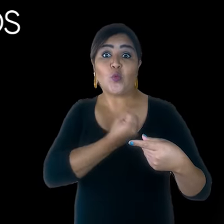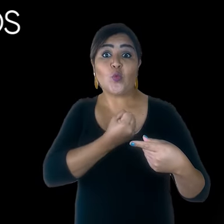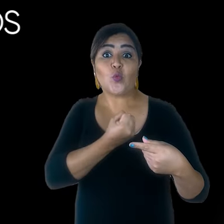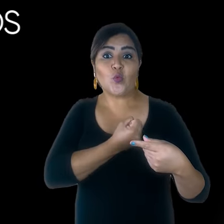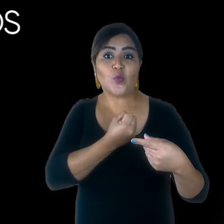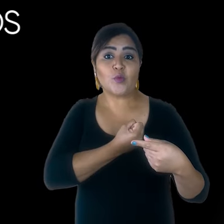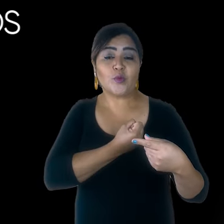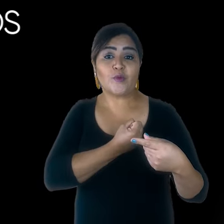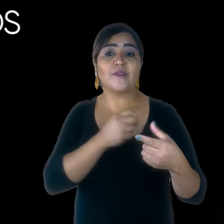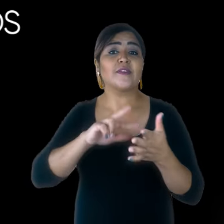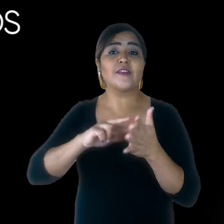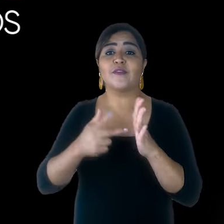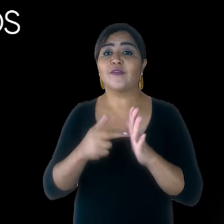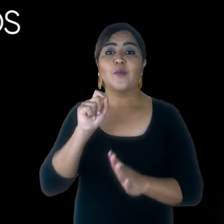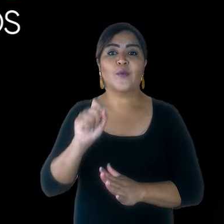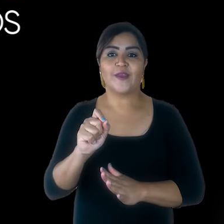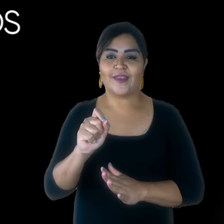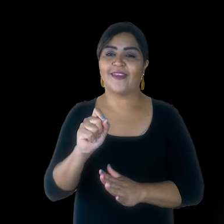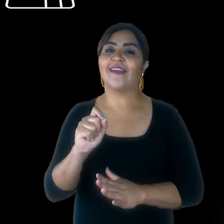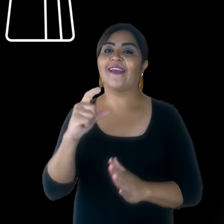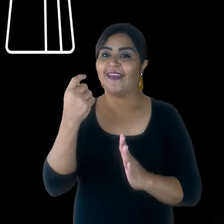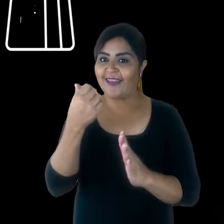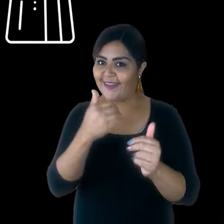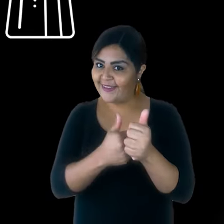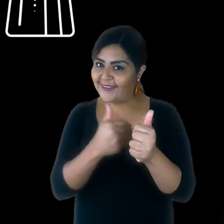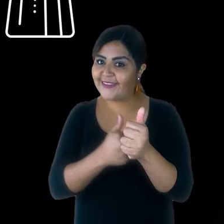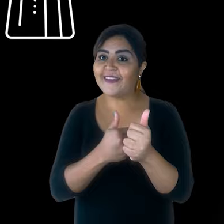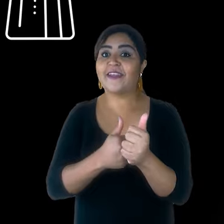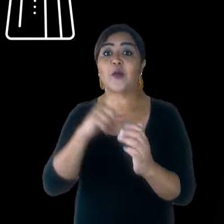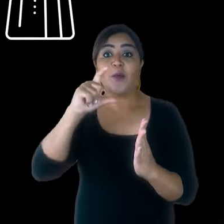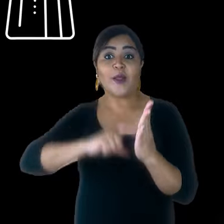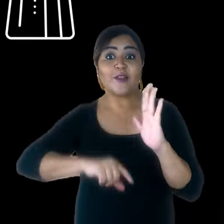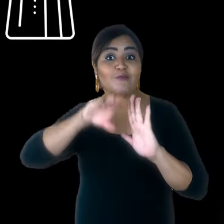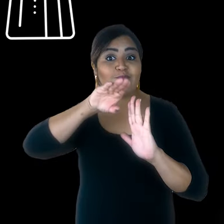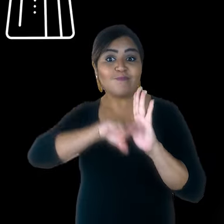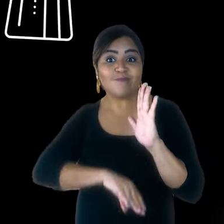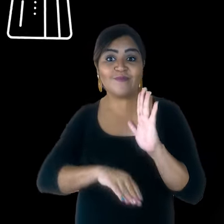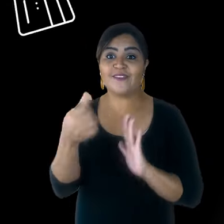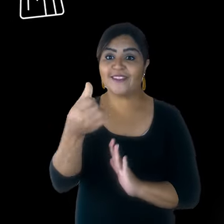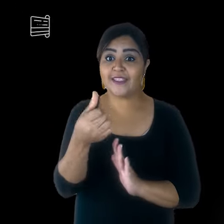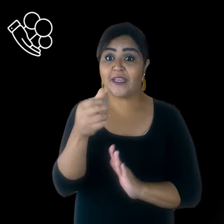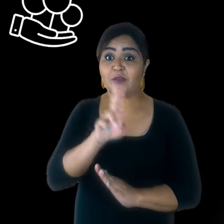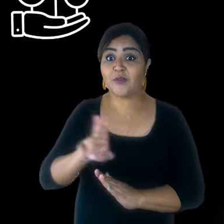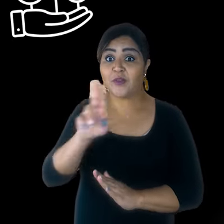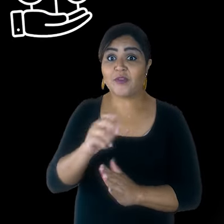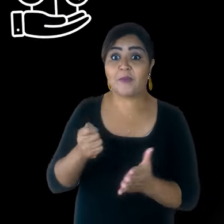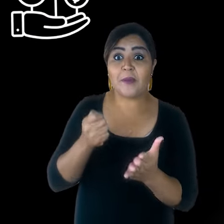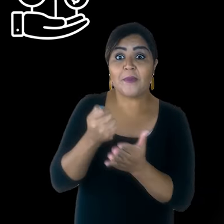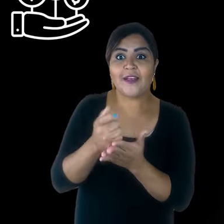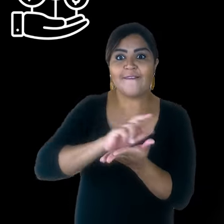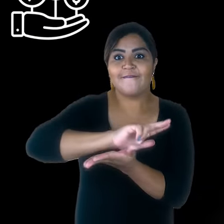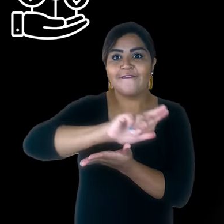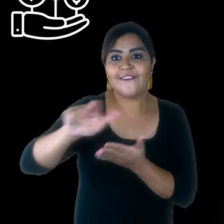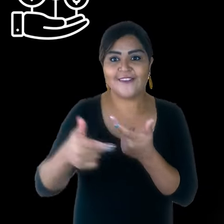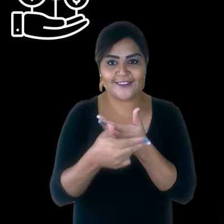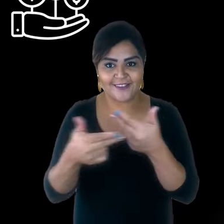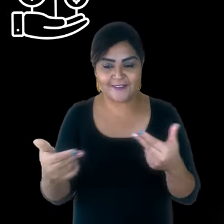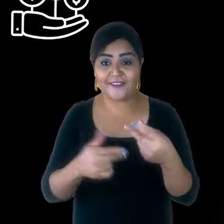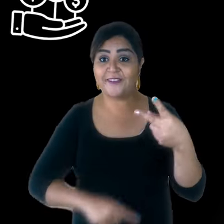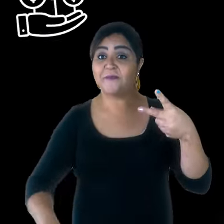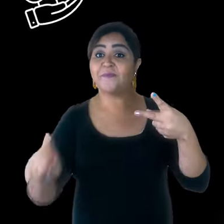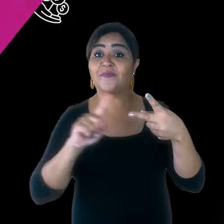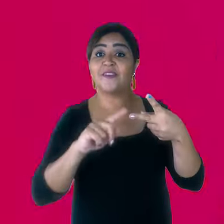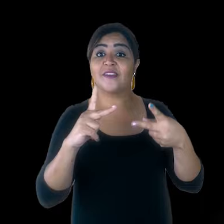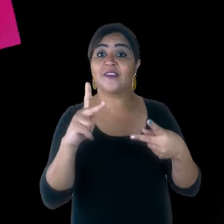é a senha de 6 dígitos. Essa é a senha do seu cartão de débito. É a senha que você usa para fazer